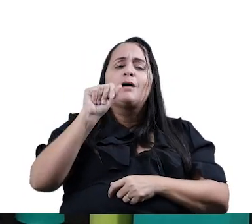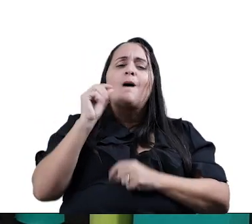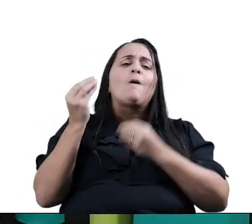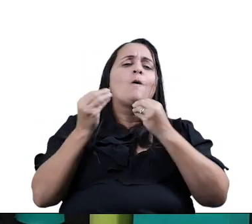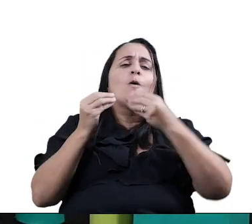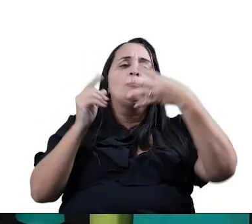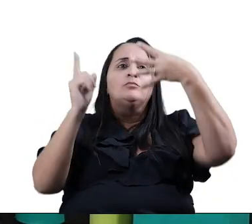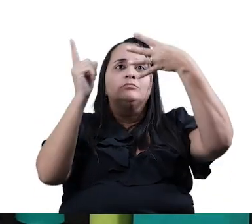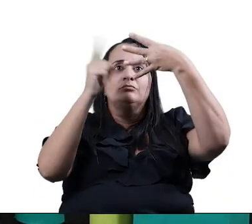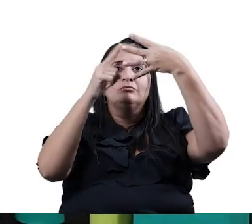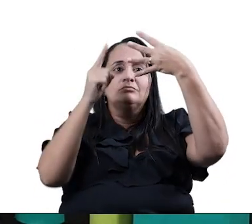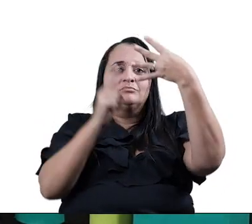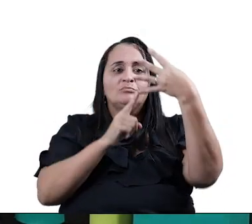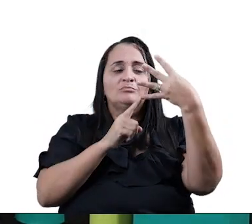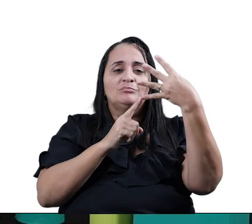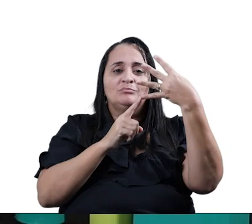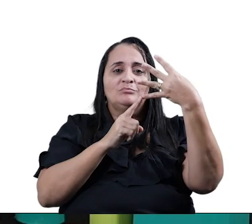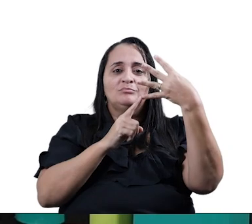capim